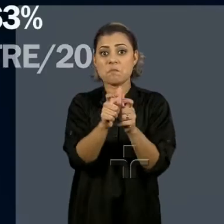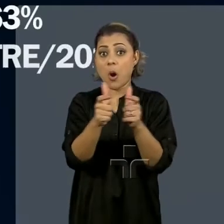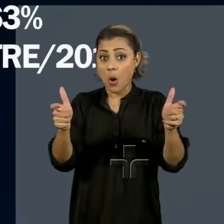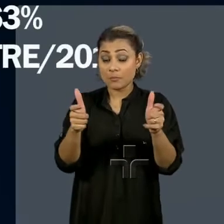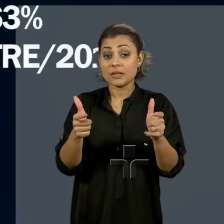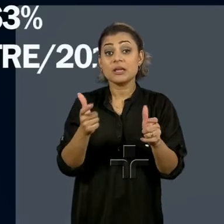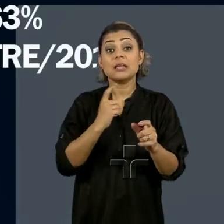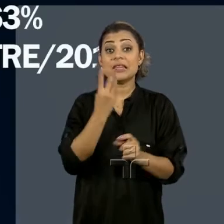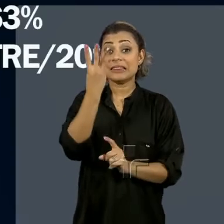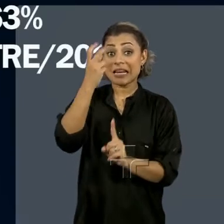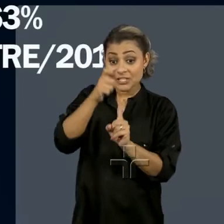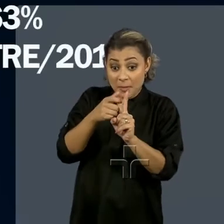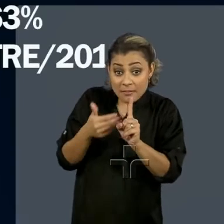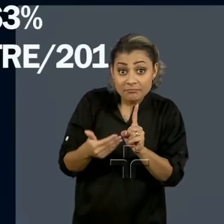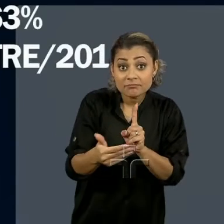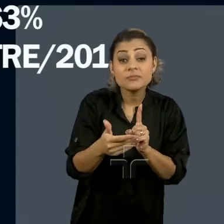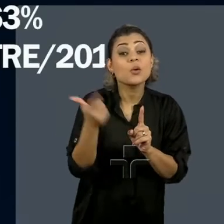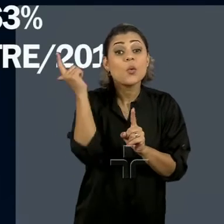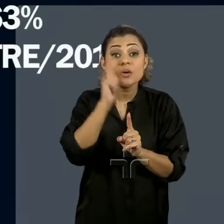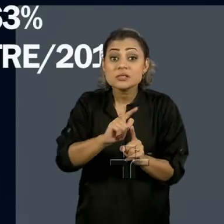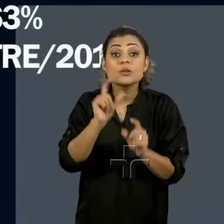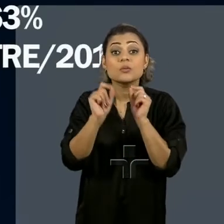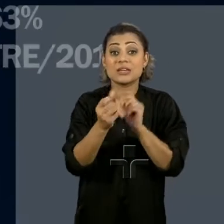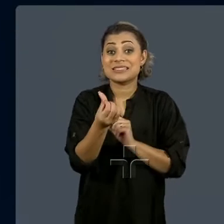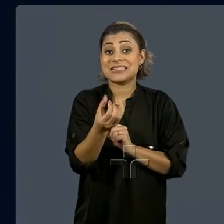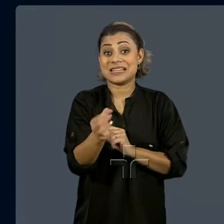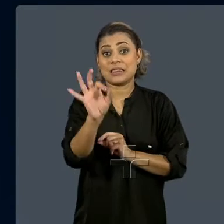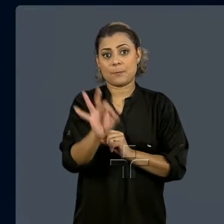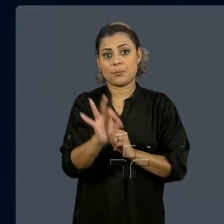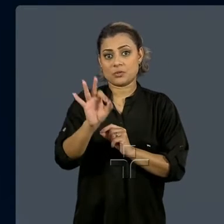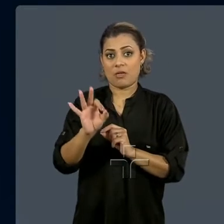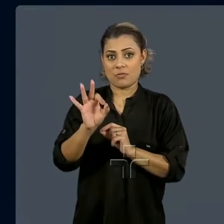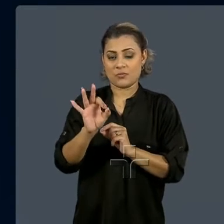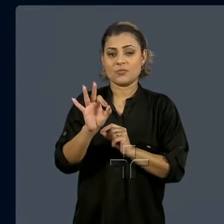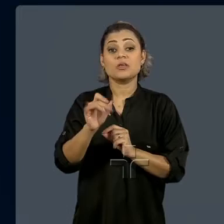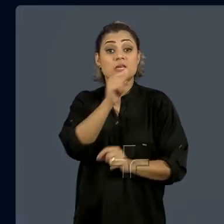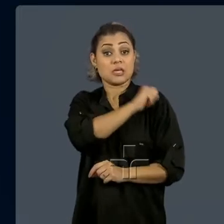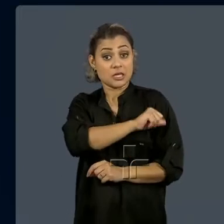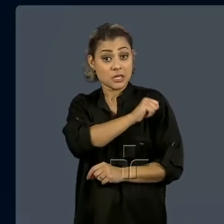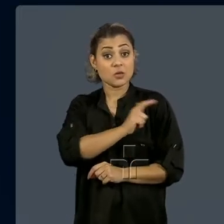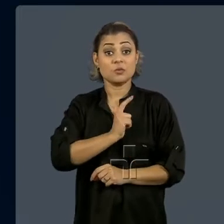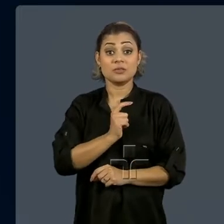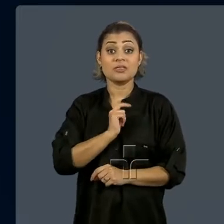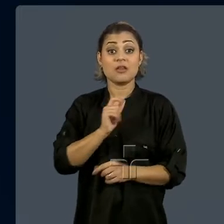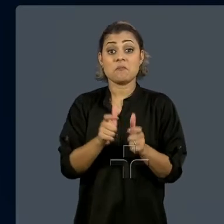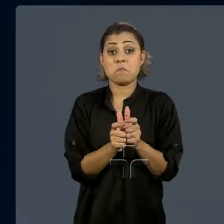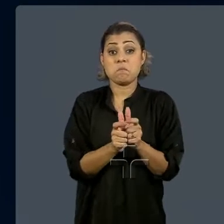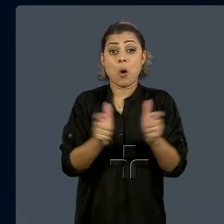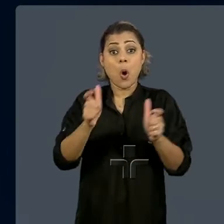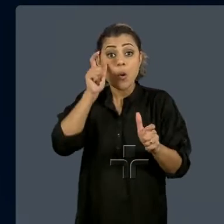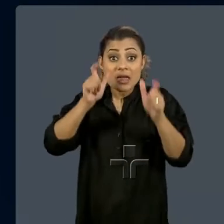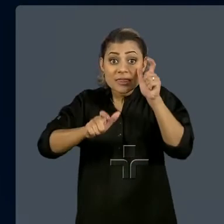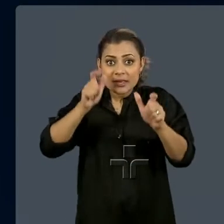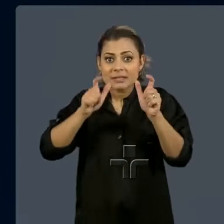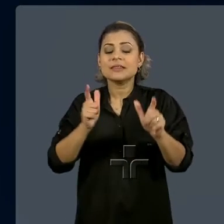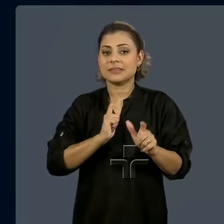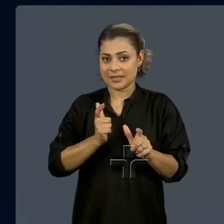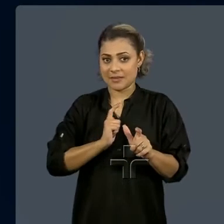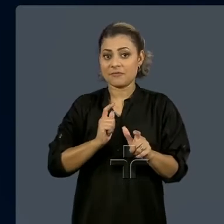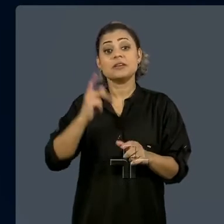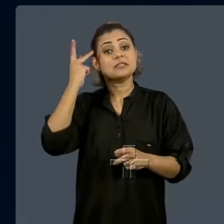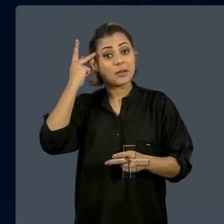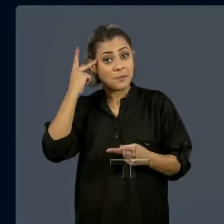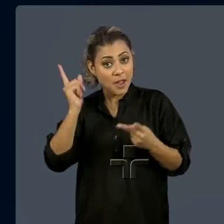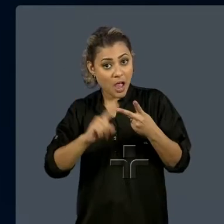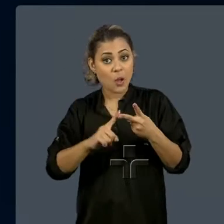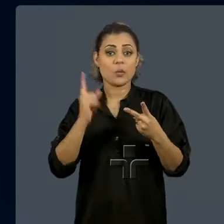Só no primeiro trimestre deste ano, a alta foi de 60%. O Rio de Janeiro teve o maior número de interessados, seguido de São